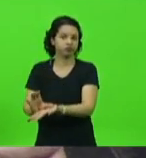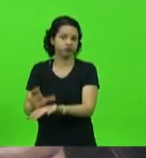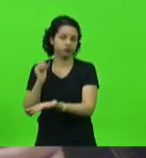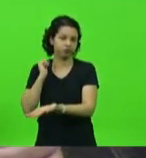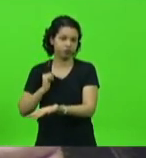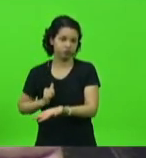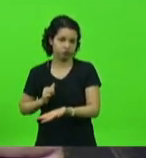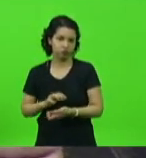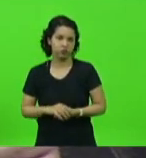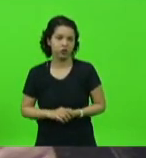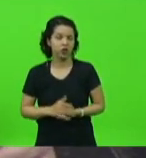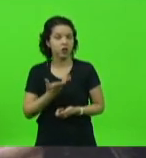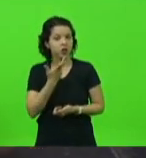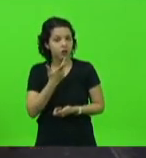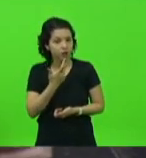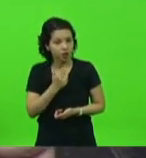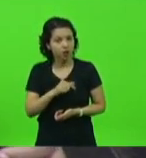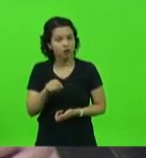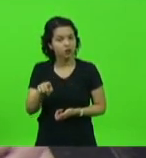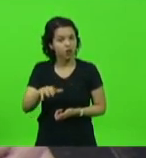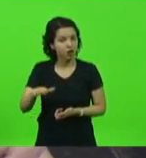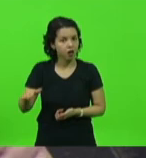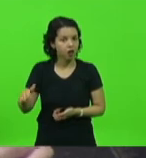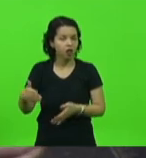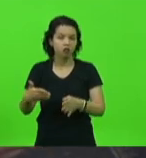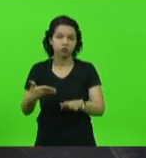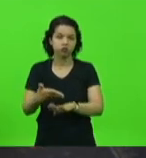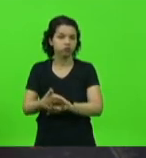Crianças que foram impossibilitadas de fazer,